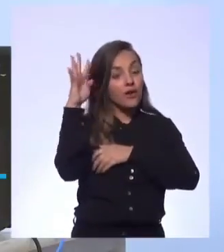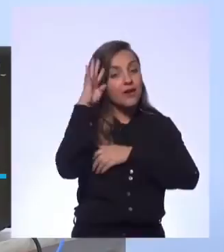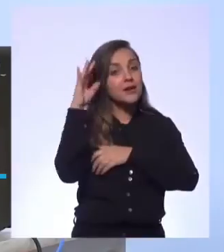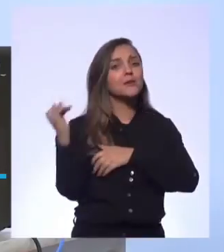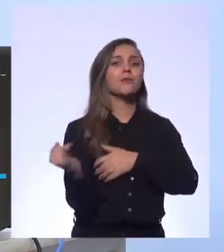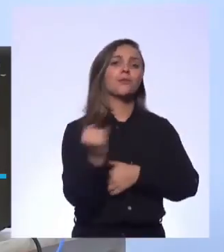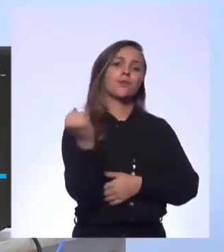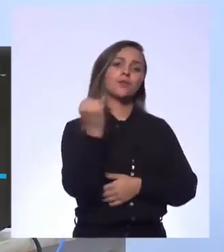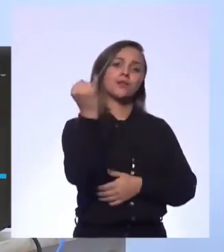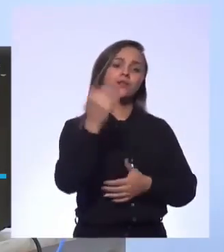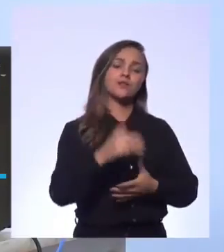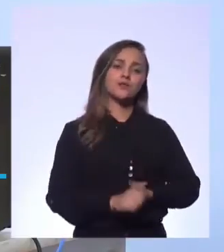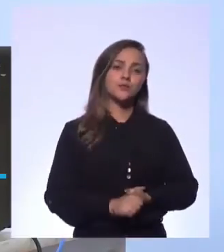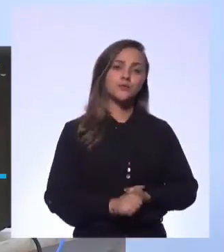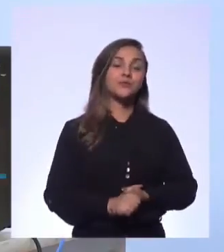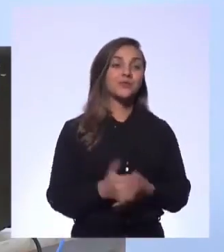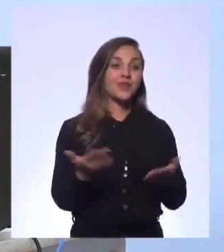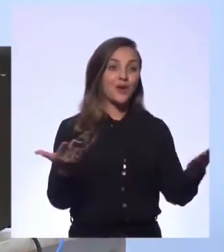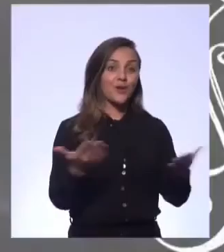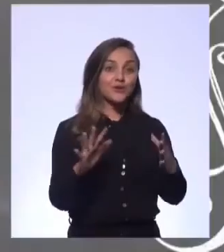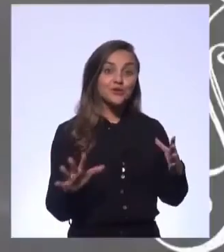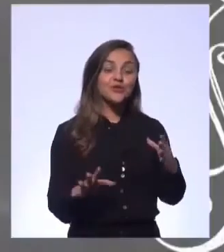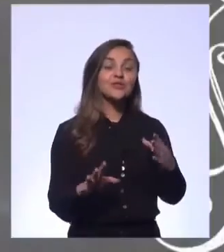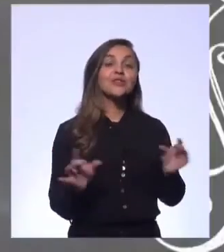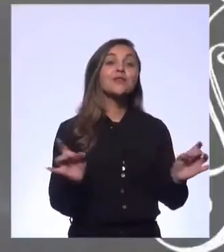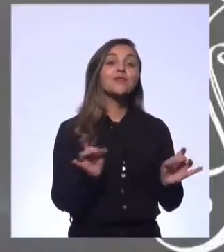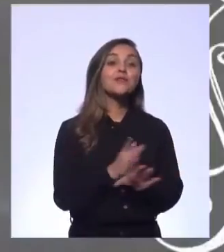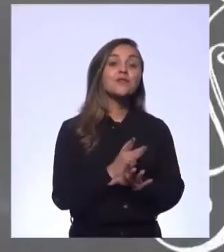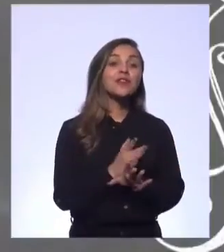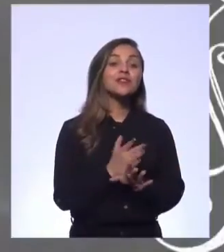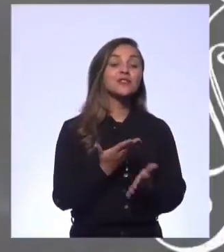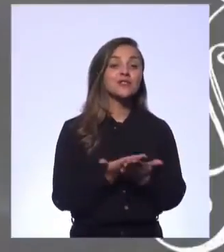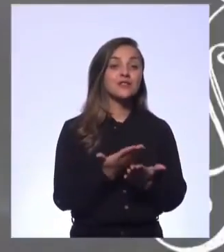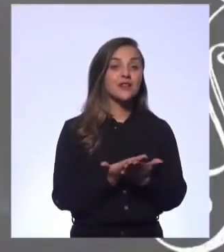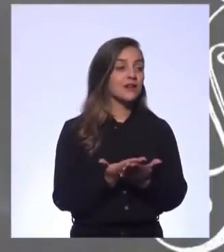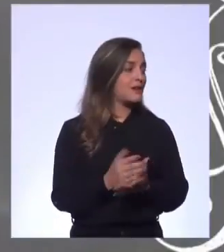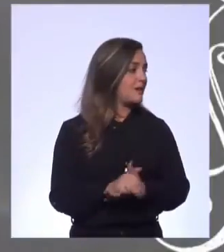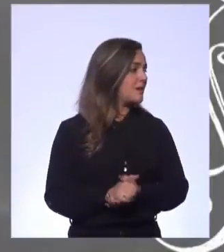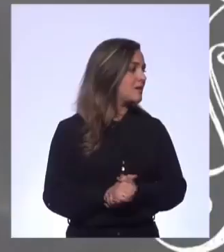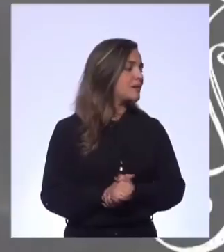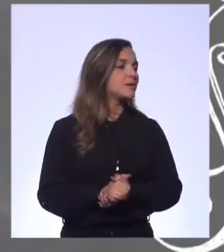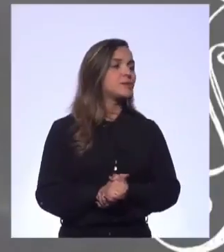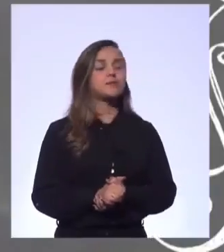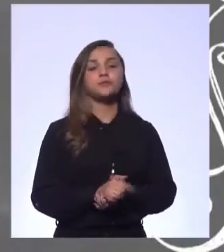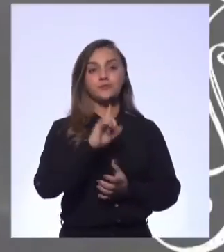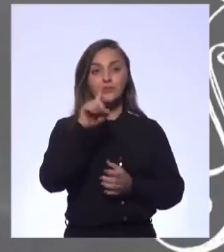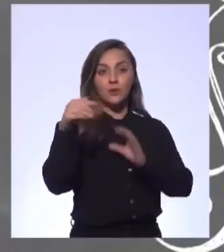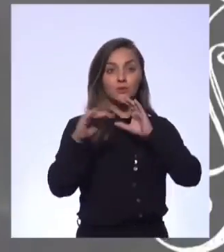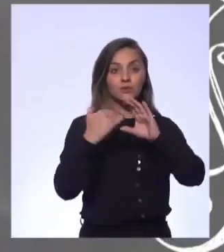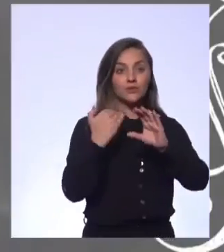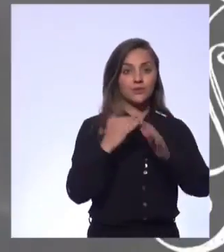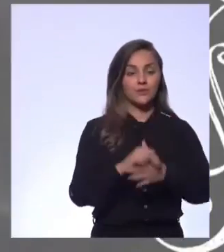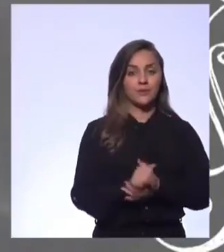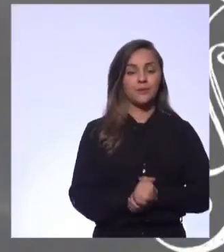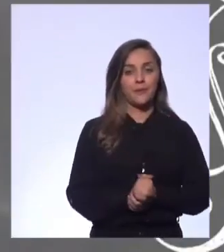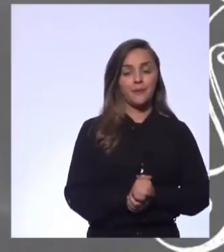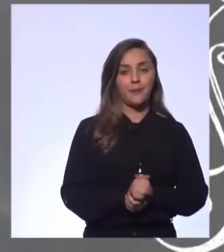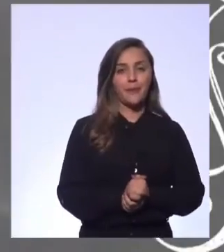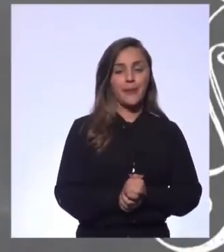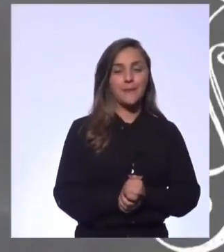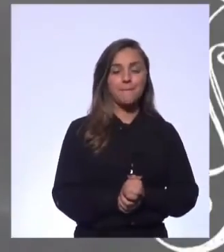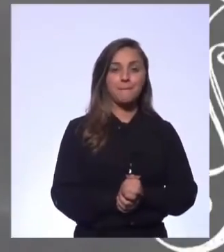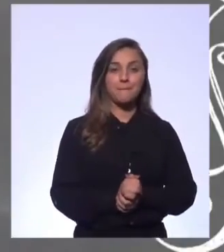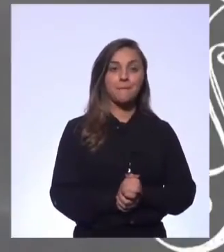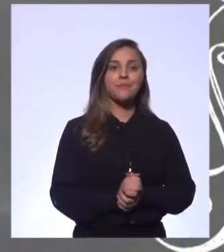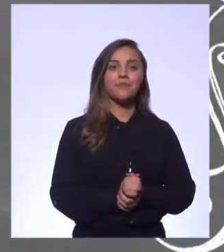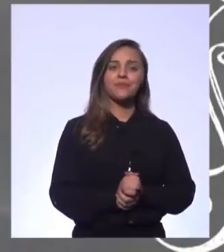Bem legal. Só para a gente fechar aqui, essa daqui é a nossa atividade final, isso aí depois vocês mandam para a gente, tanto na base do fechamento,